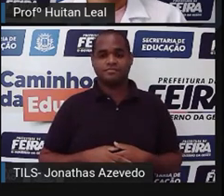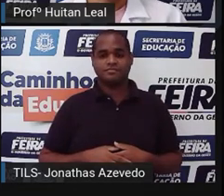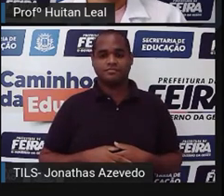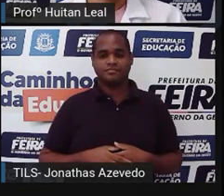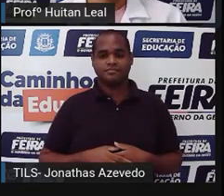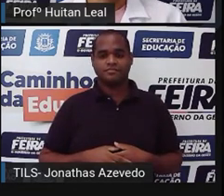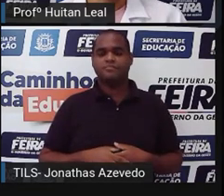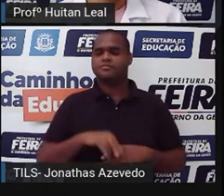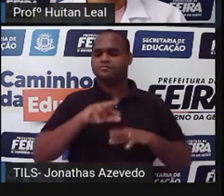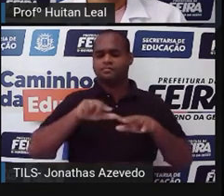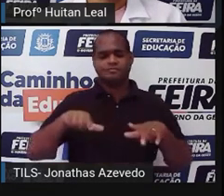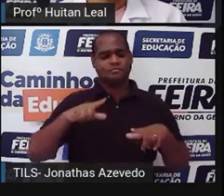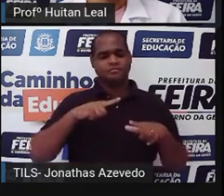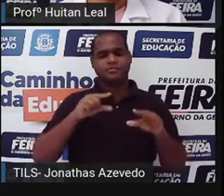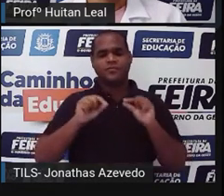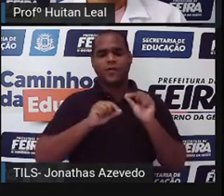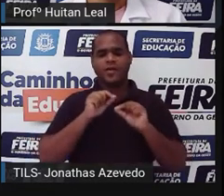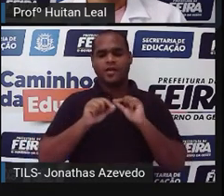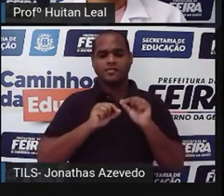vamos dizer assim,